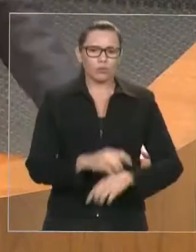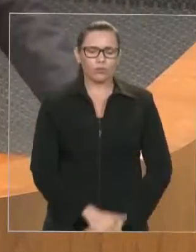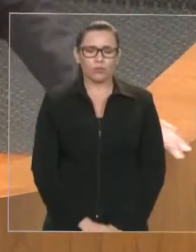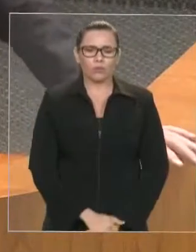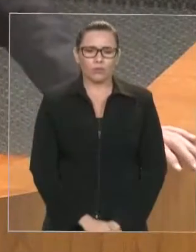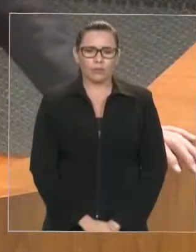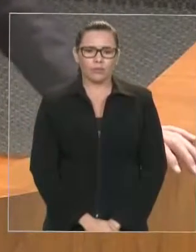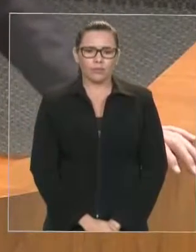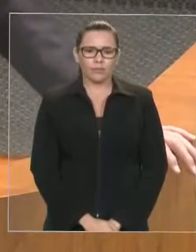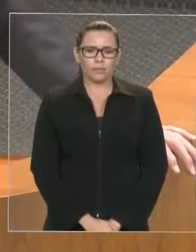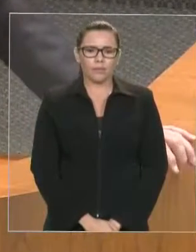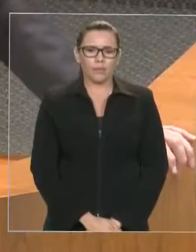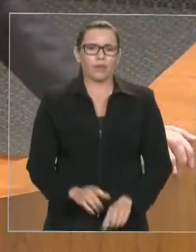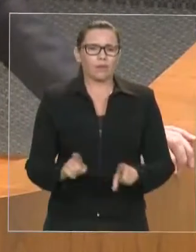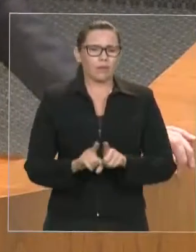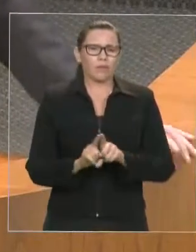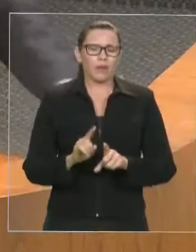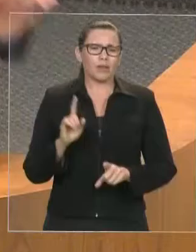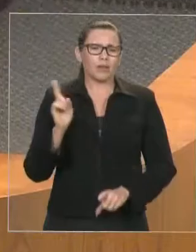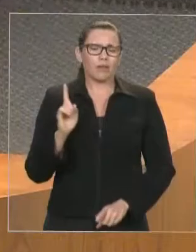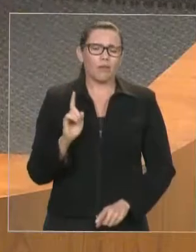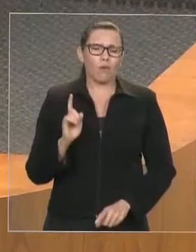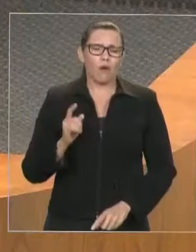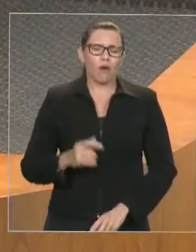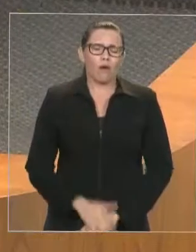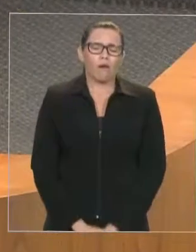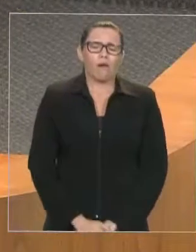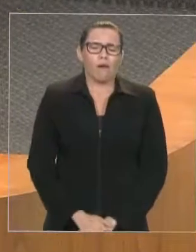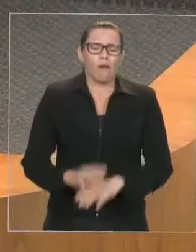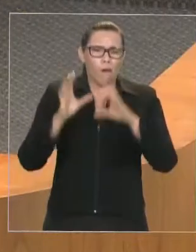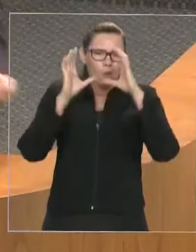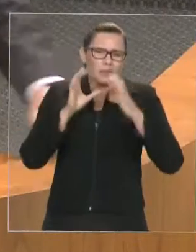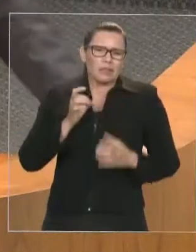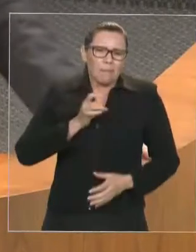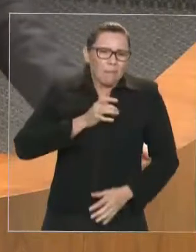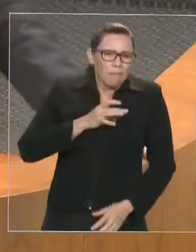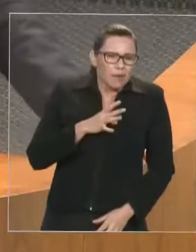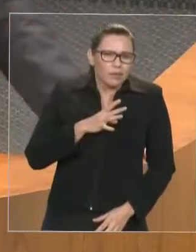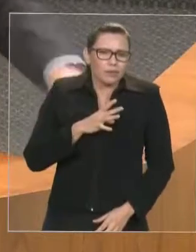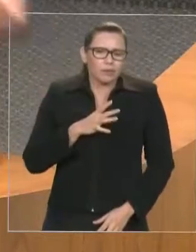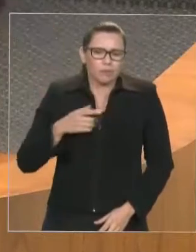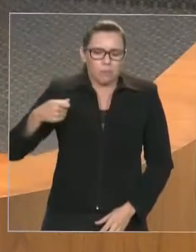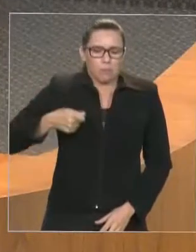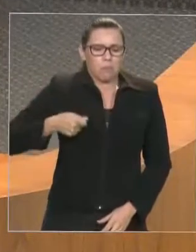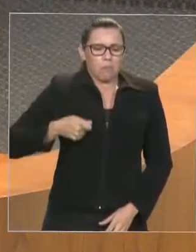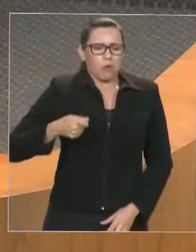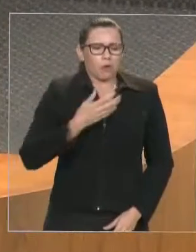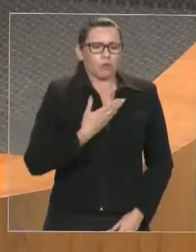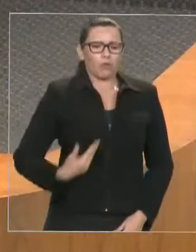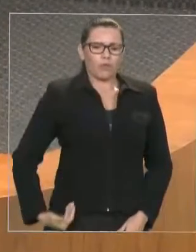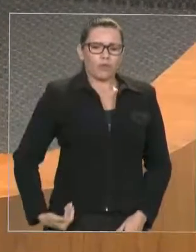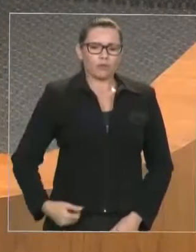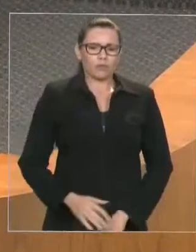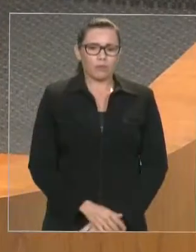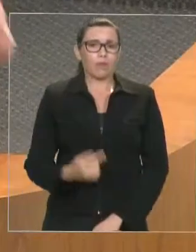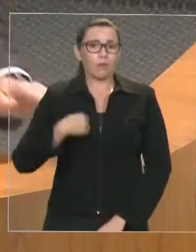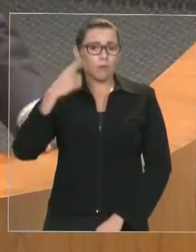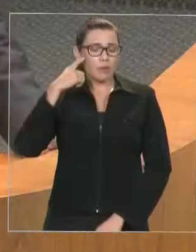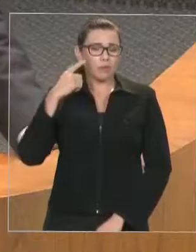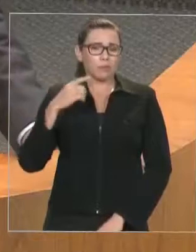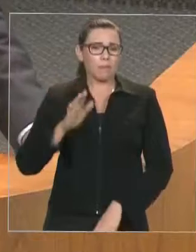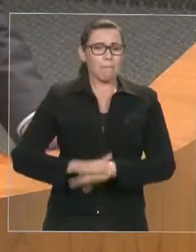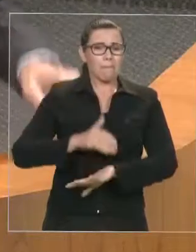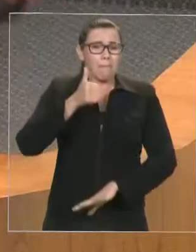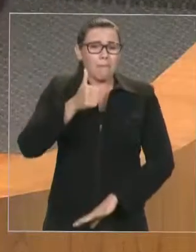curve diante das pressões, mas procuram compreender que maior do que qualquer governo é o